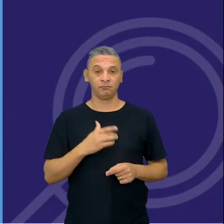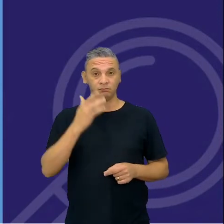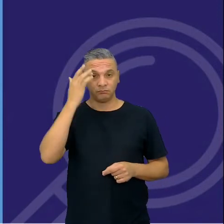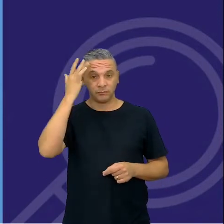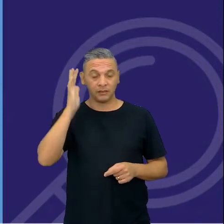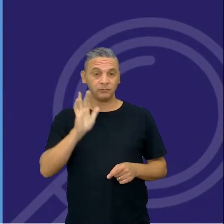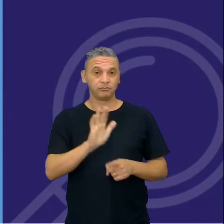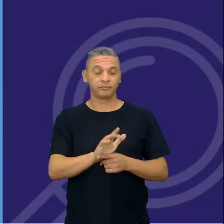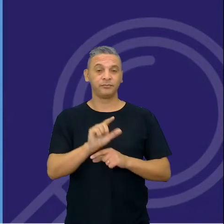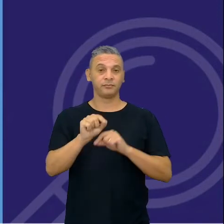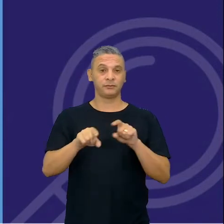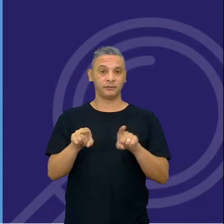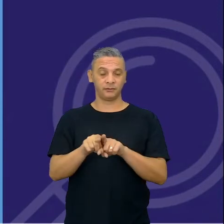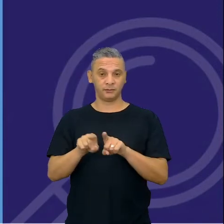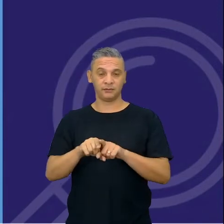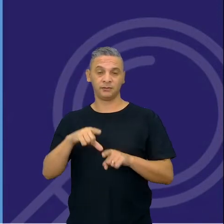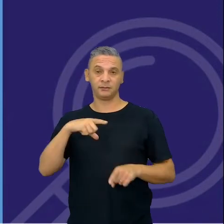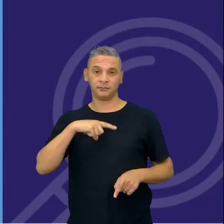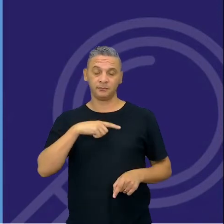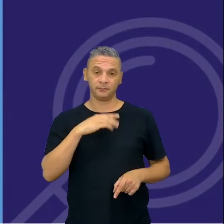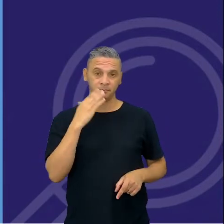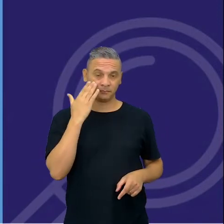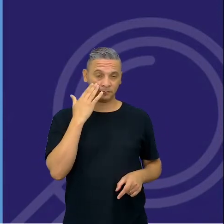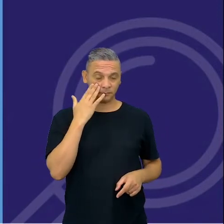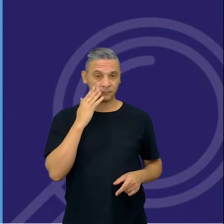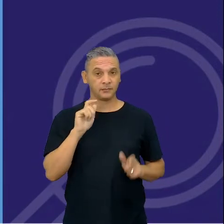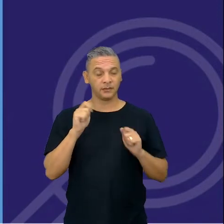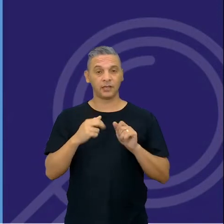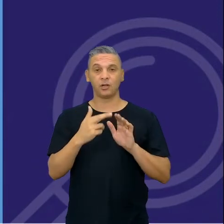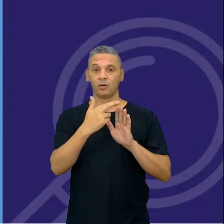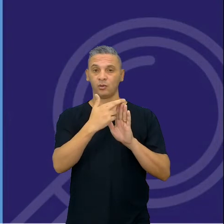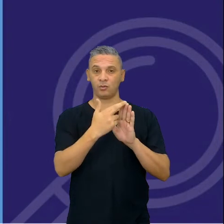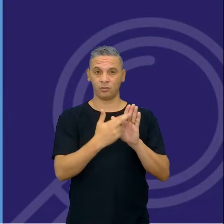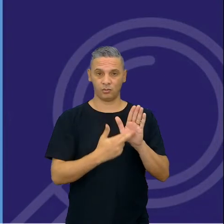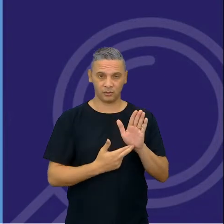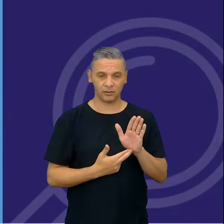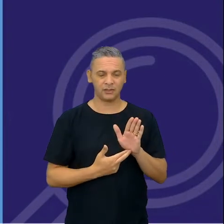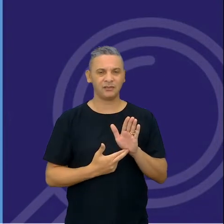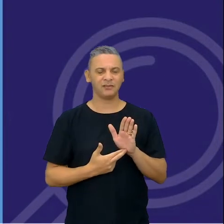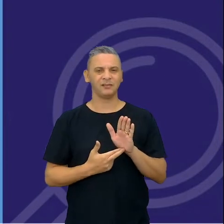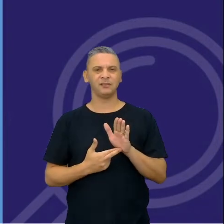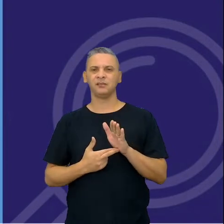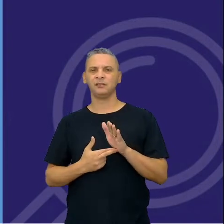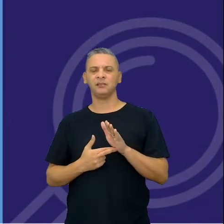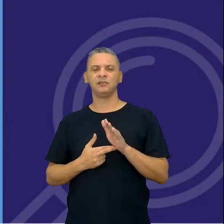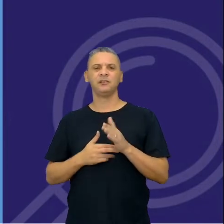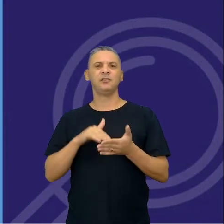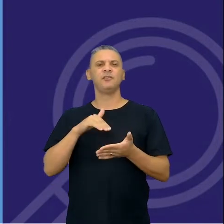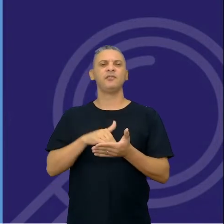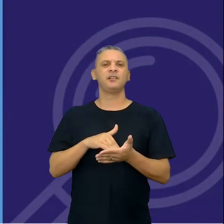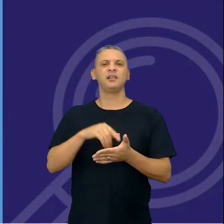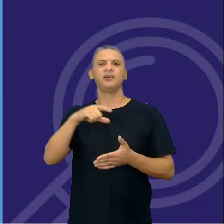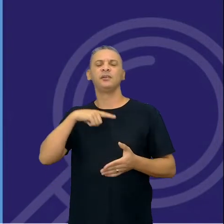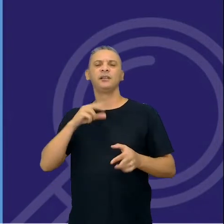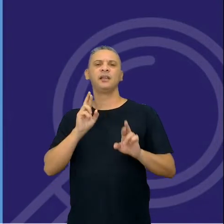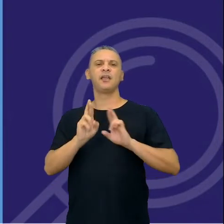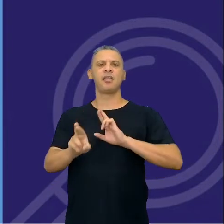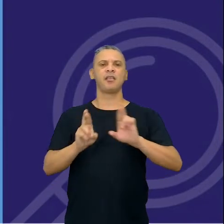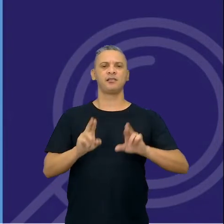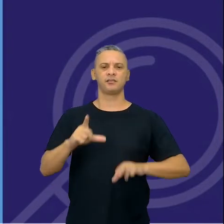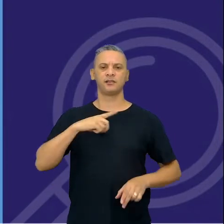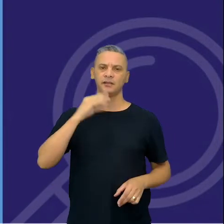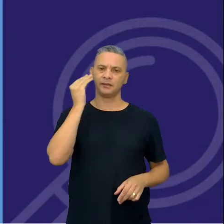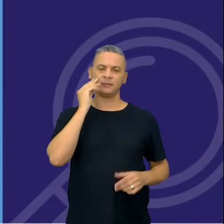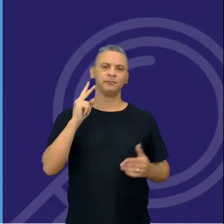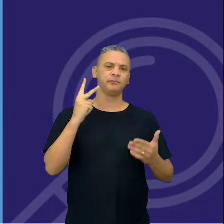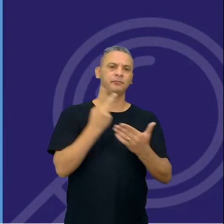talvez não, acho que ele facilita muito, eu tenho um roteiro, o aluno vai seguir o roteiro, no final ele vai ter que tentar relacionar o que